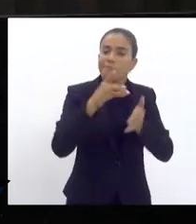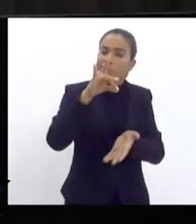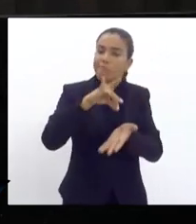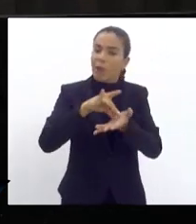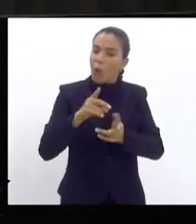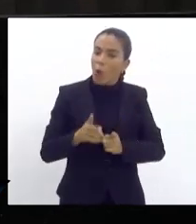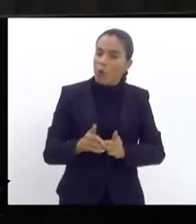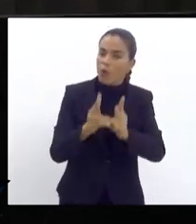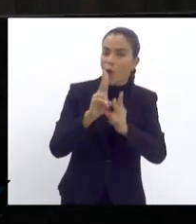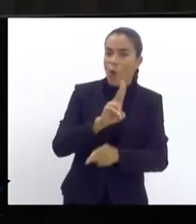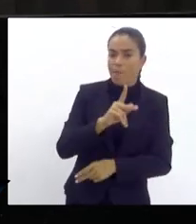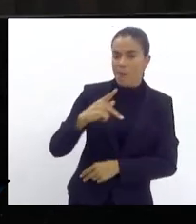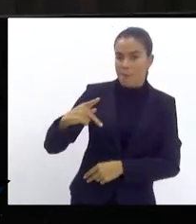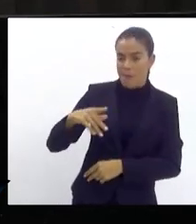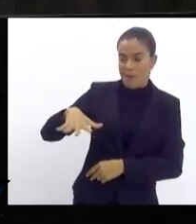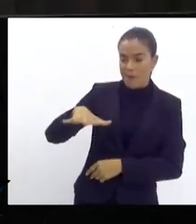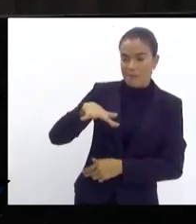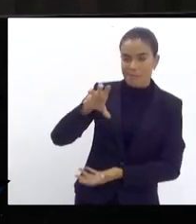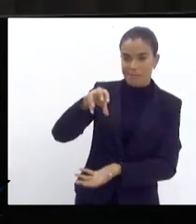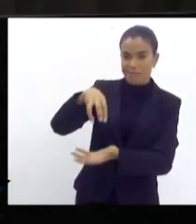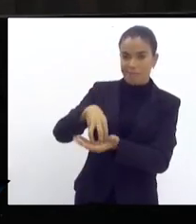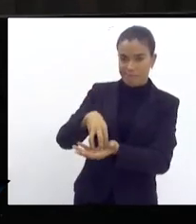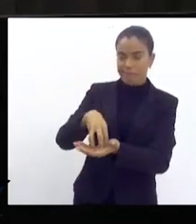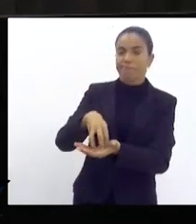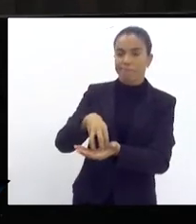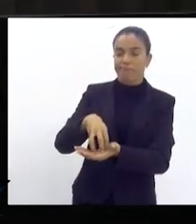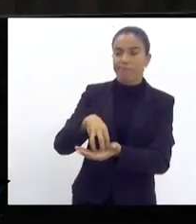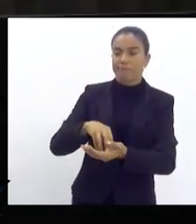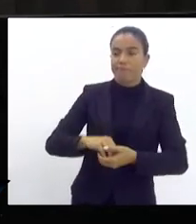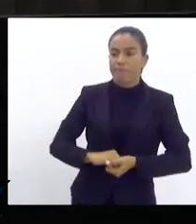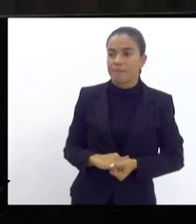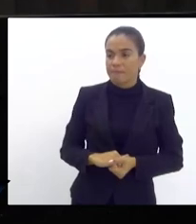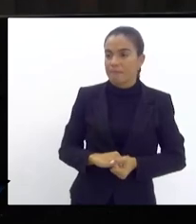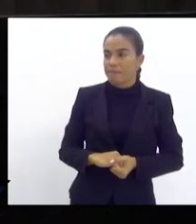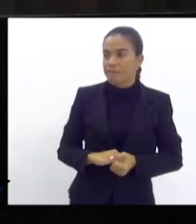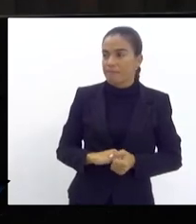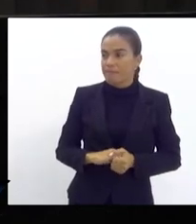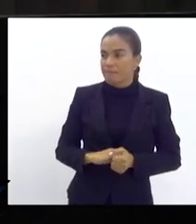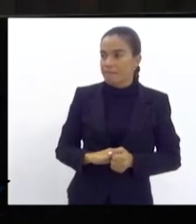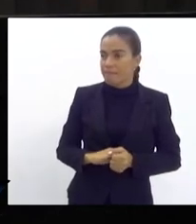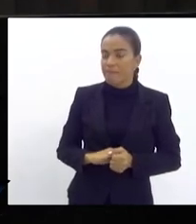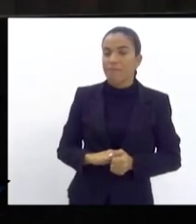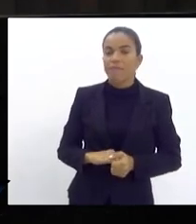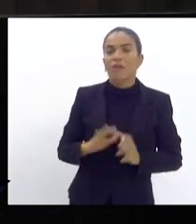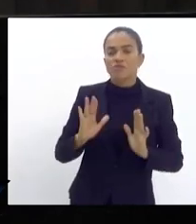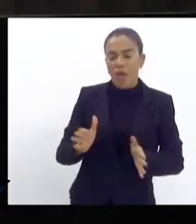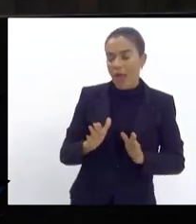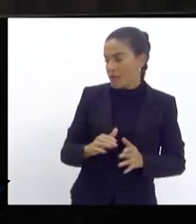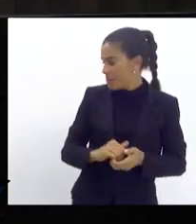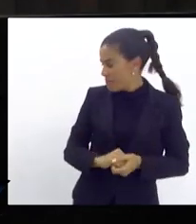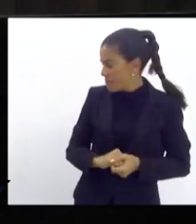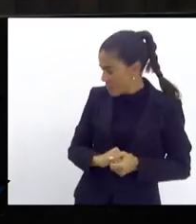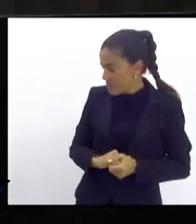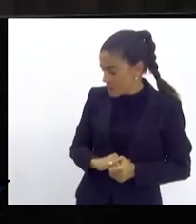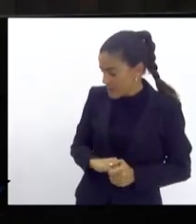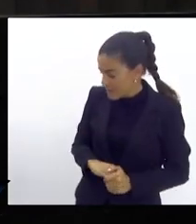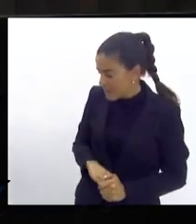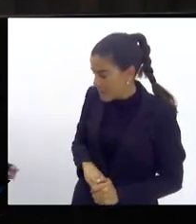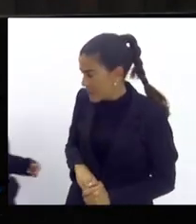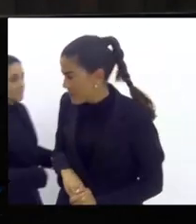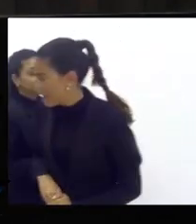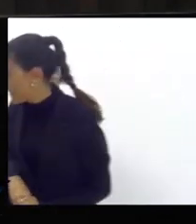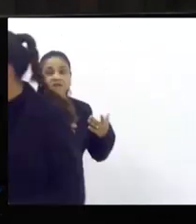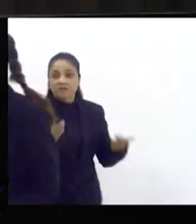continuasse a UPP ali e nesse ano eu estava sem mandato tinha vindo candidato a vice-prefeito então nobre